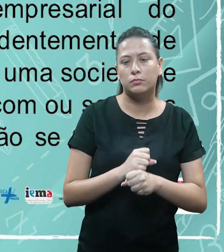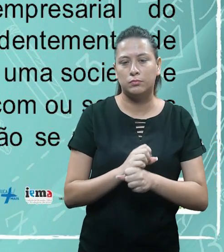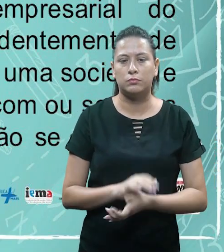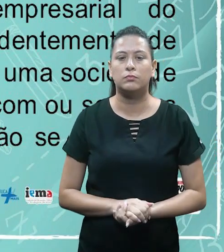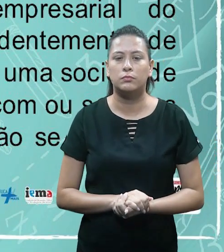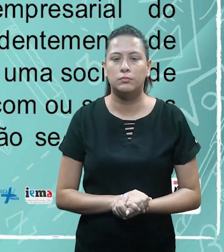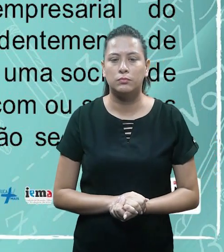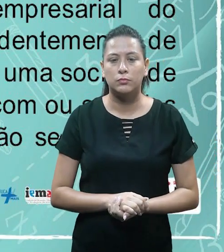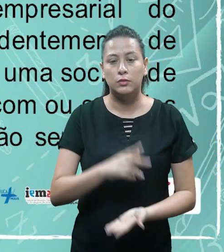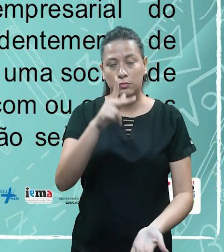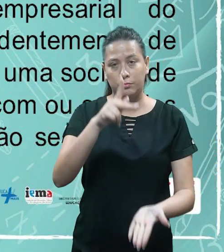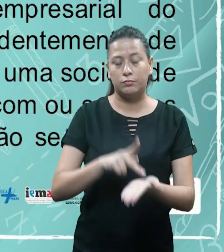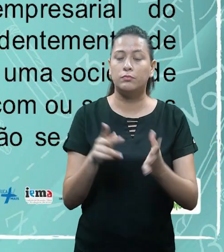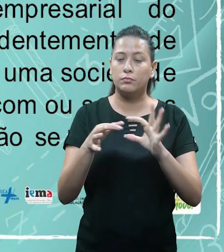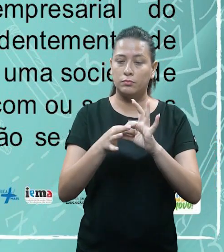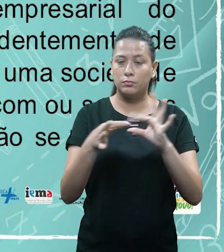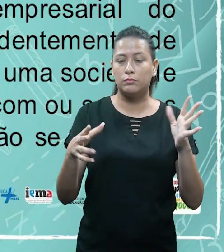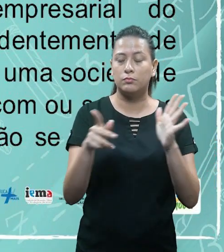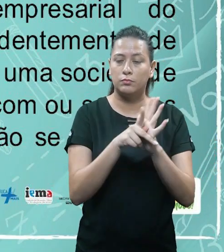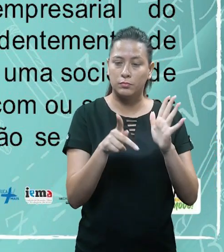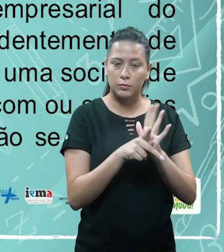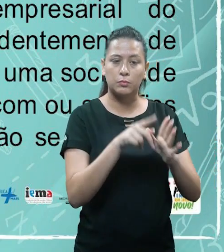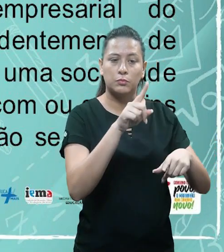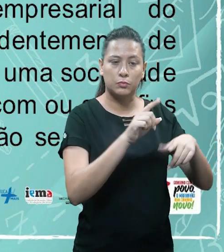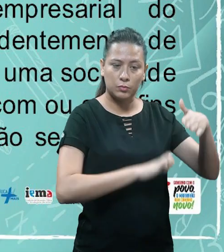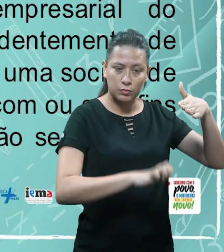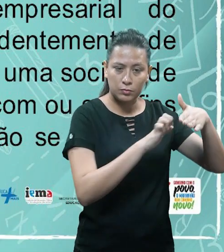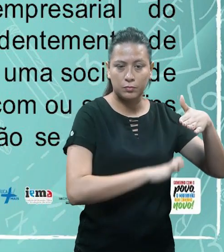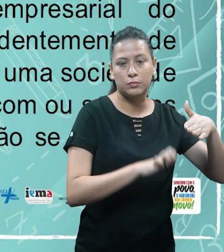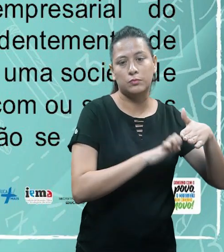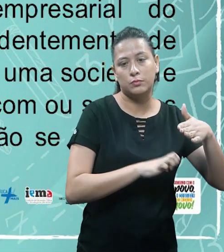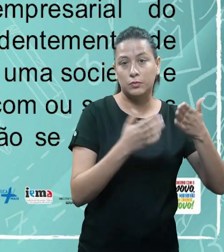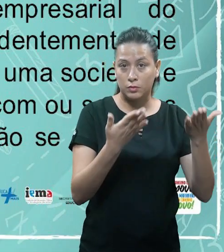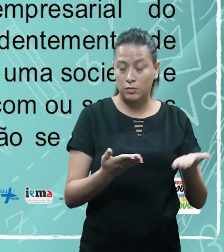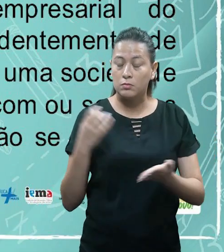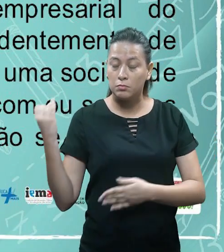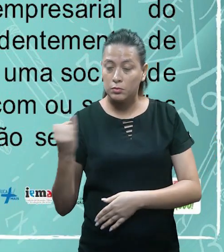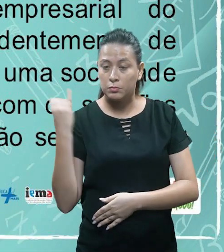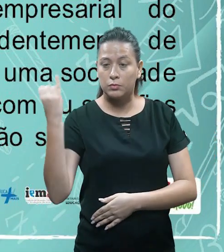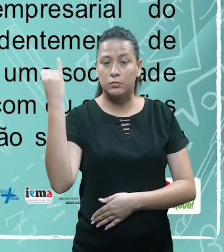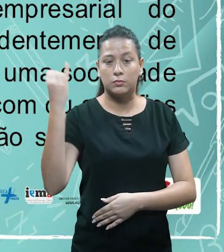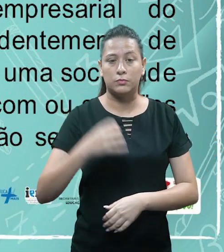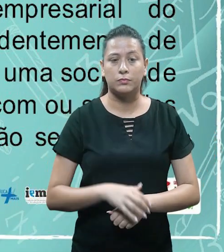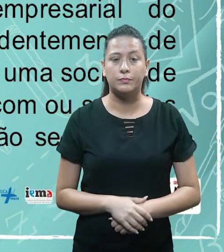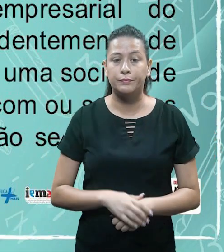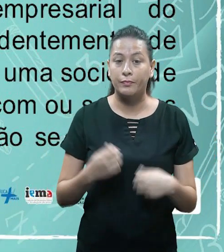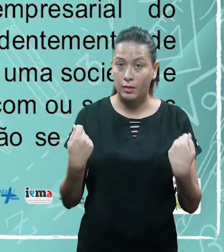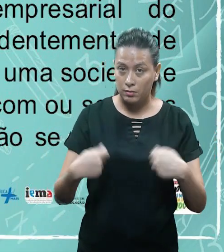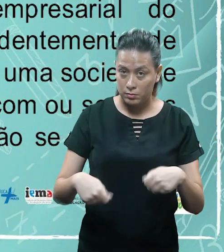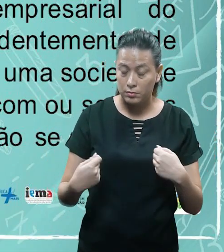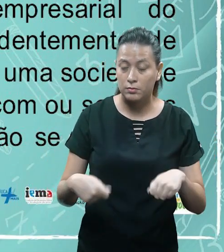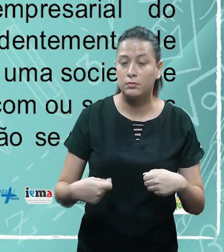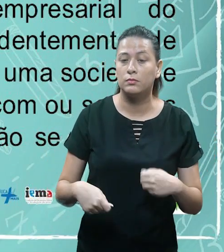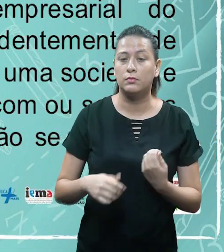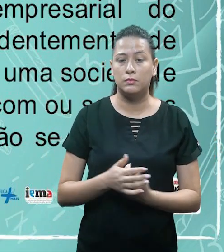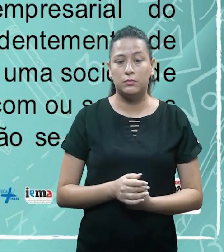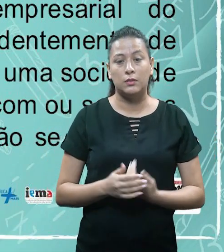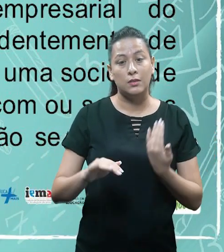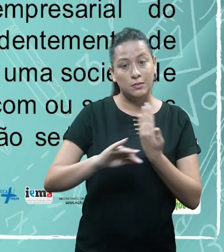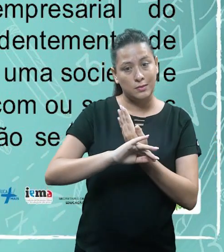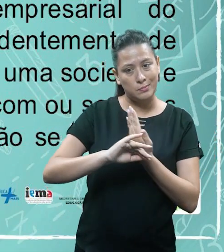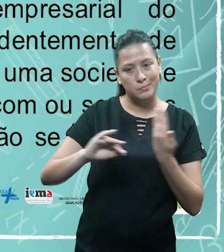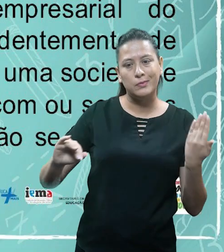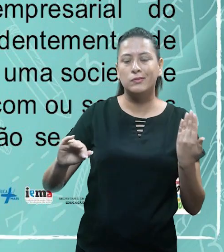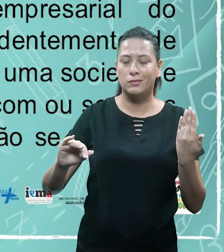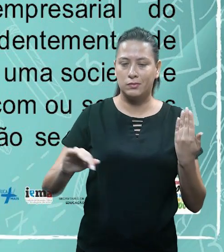e a necessidade da separação do patrimônio empresarial, esse aqui é um ponto muito importante, ó, da necessidade da separação